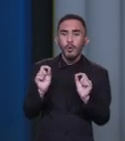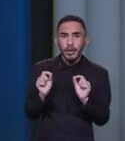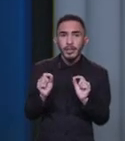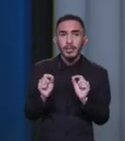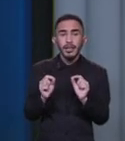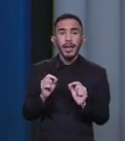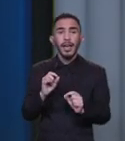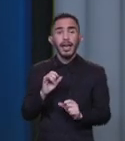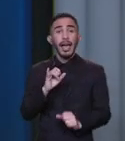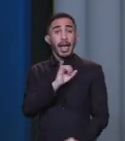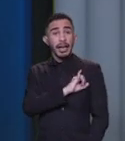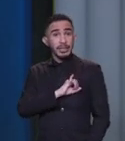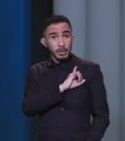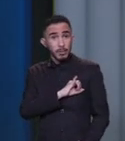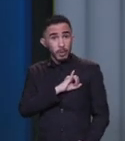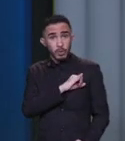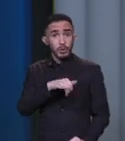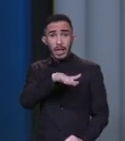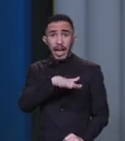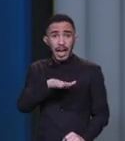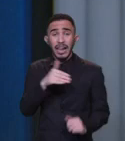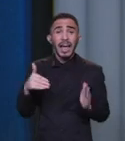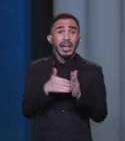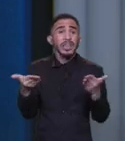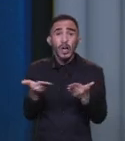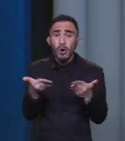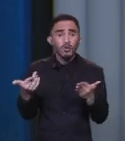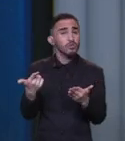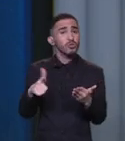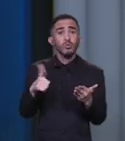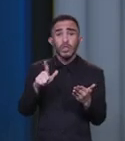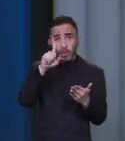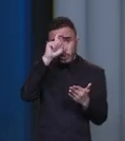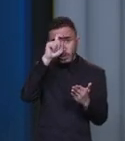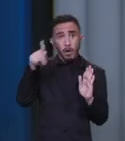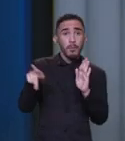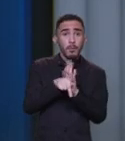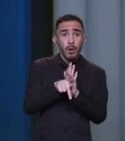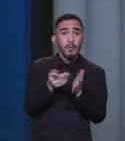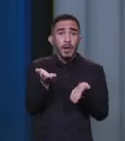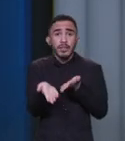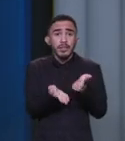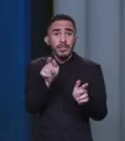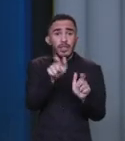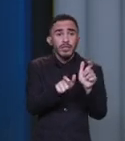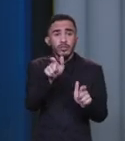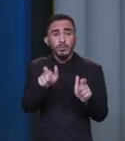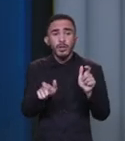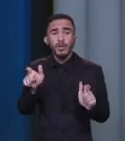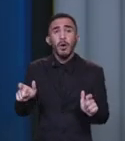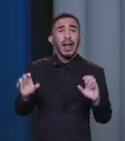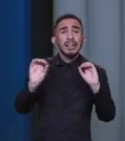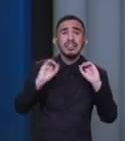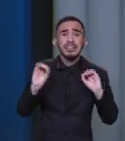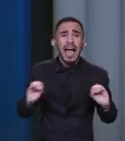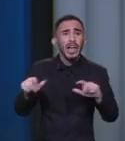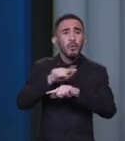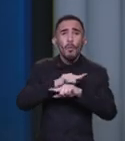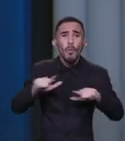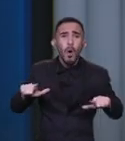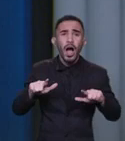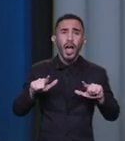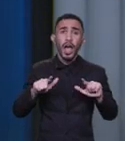até hoje não tem um hospital, um hospital para atender a população do Noroeste Fluminense. Eu vou tirar do